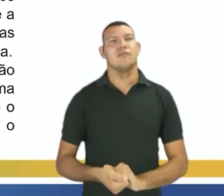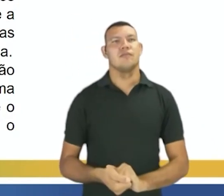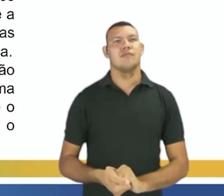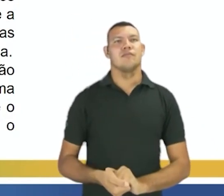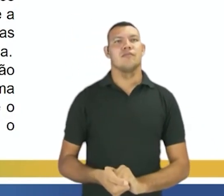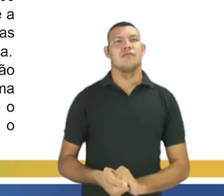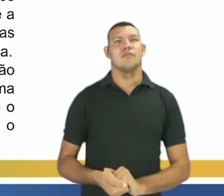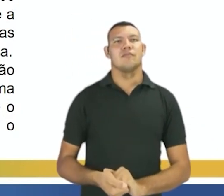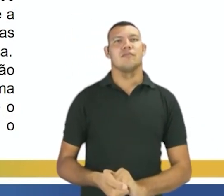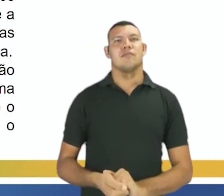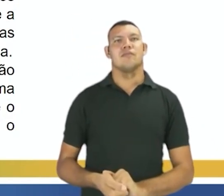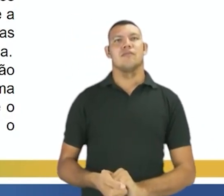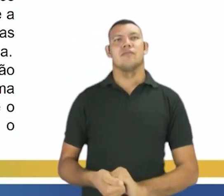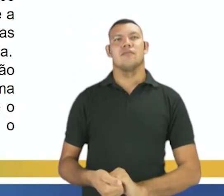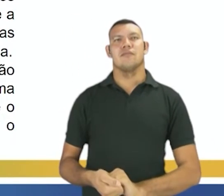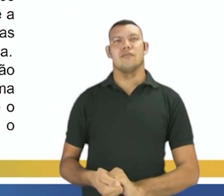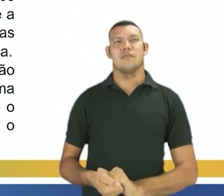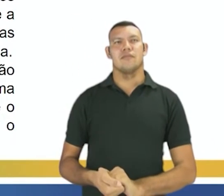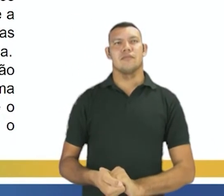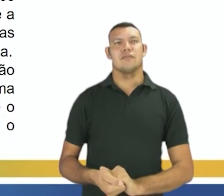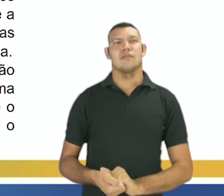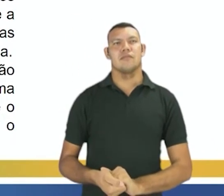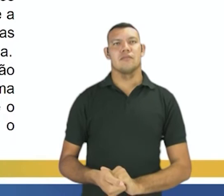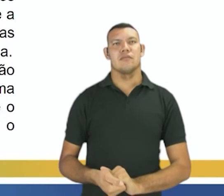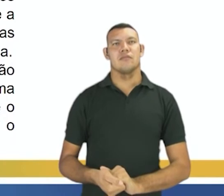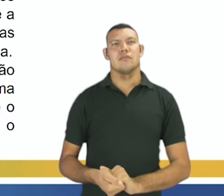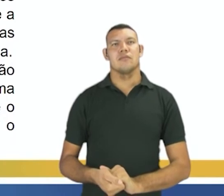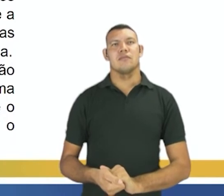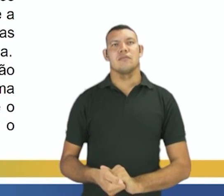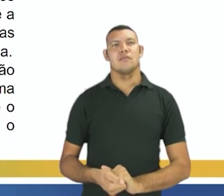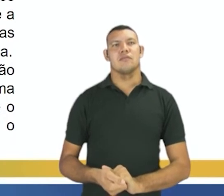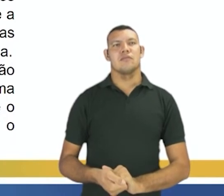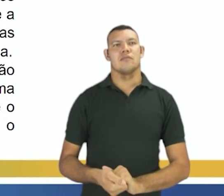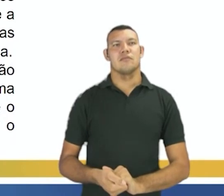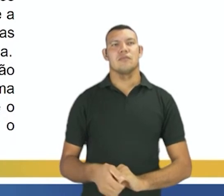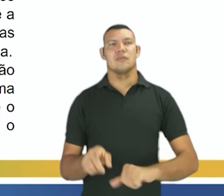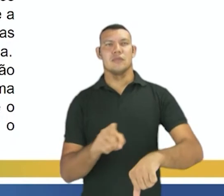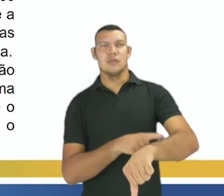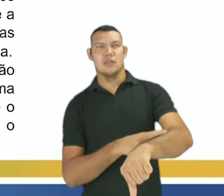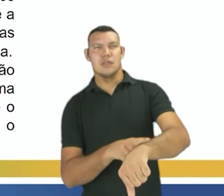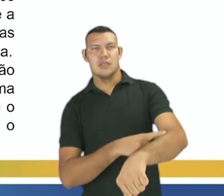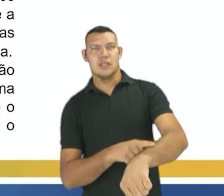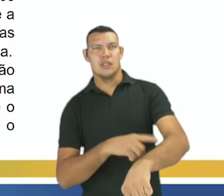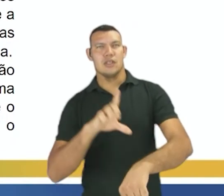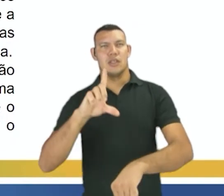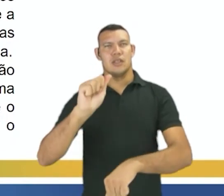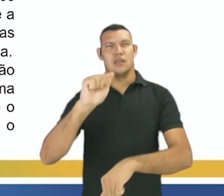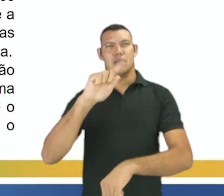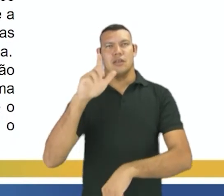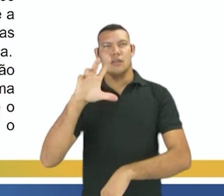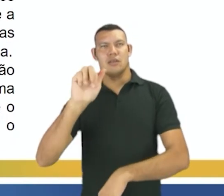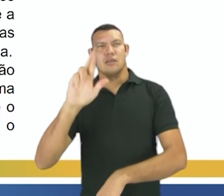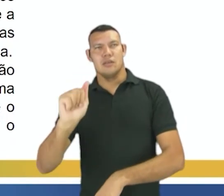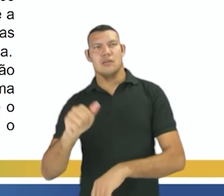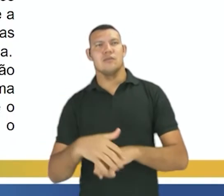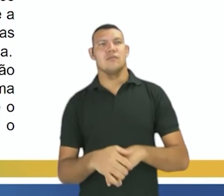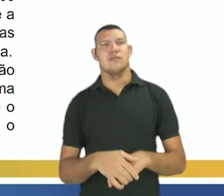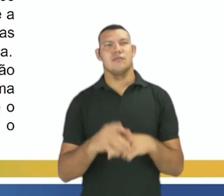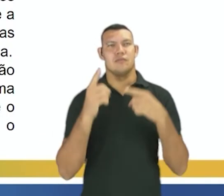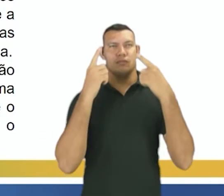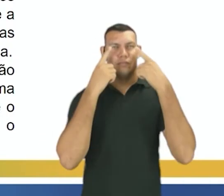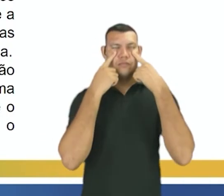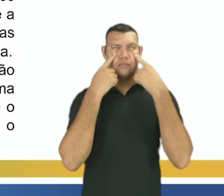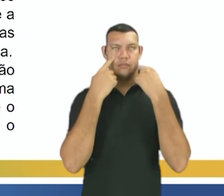Defeito de Cor, de Ana Maria Gonçalves, em 2016. Na Minha Pele, de Lázaro Ramos. Olhos d'Água, de Conceição Evaristo, de